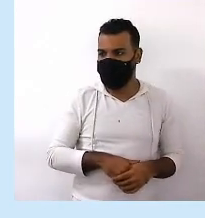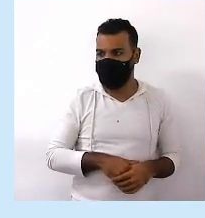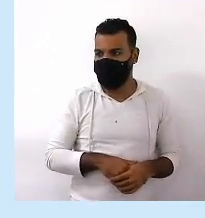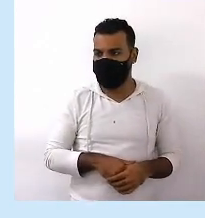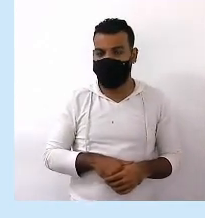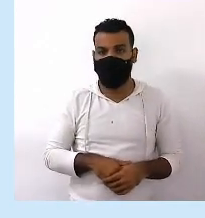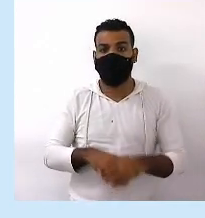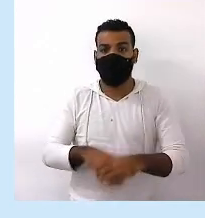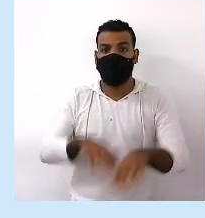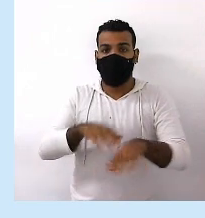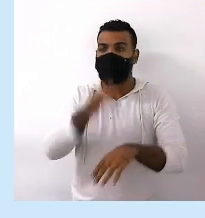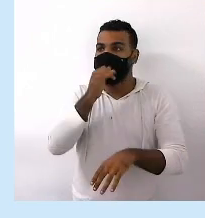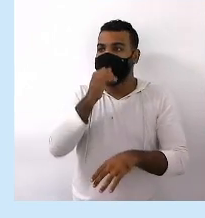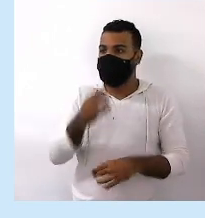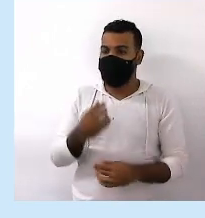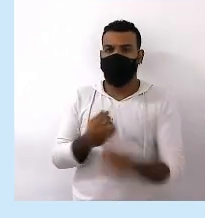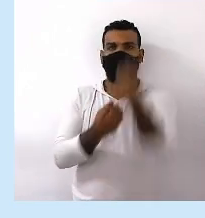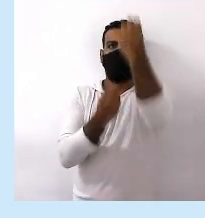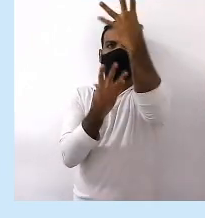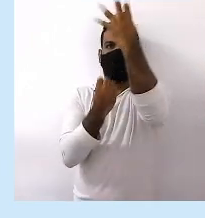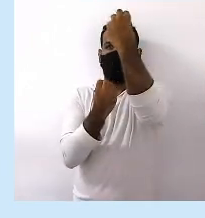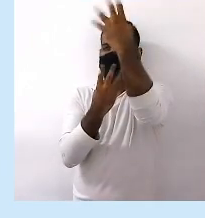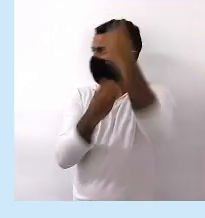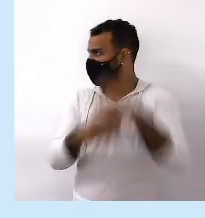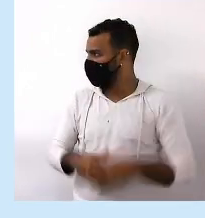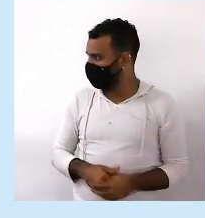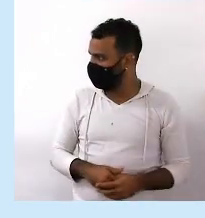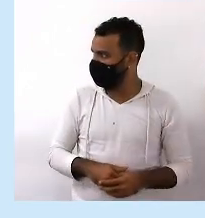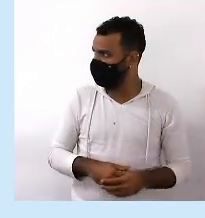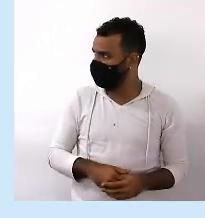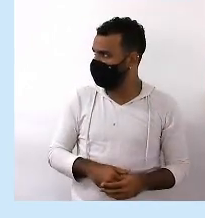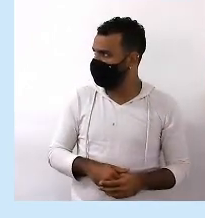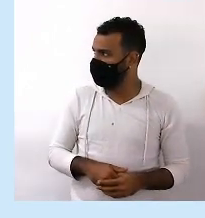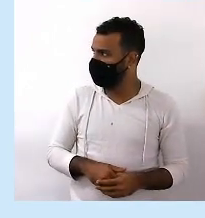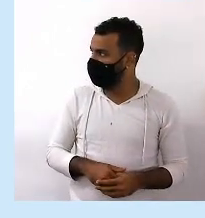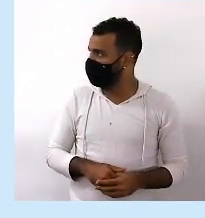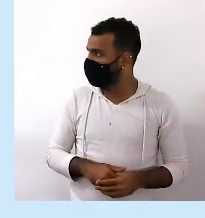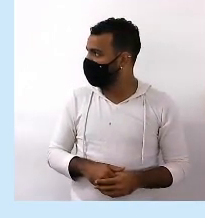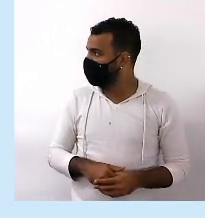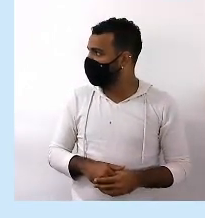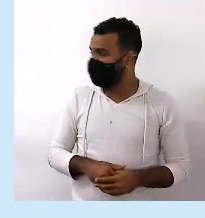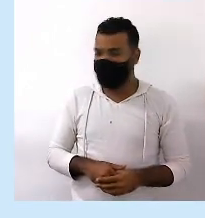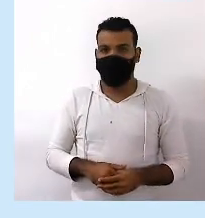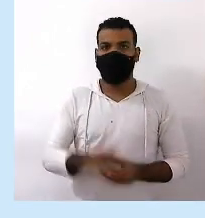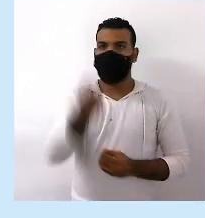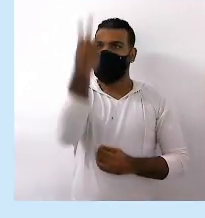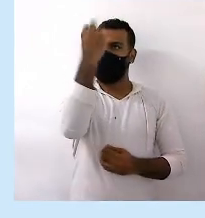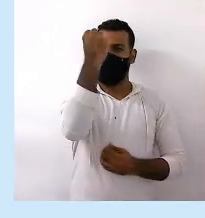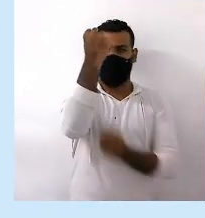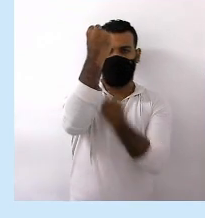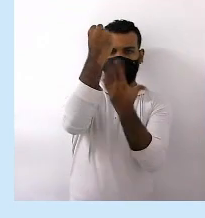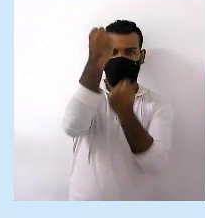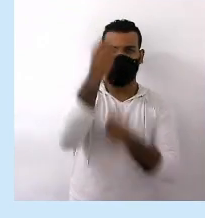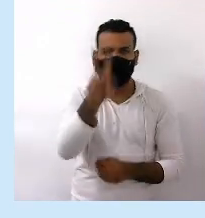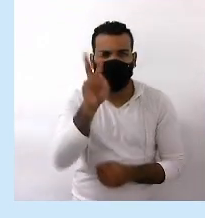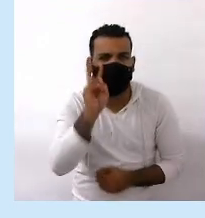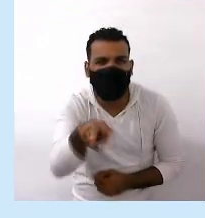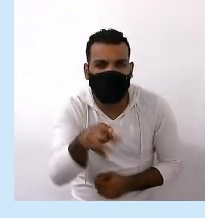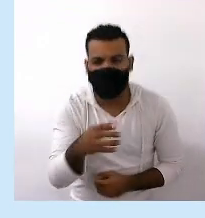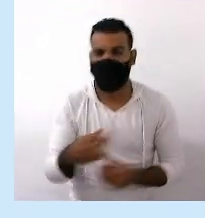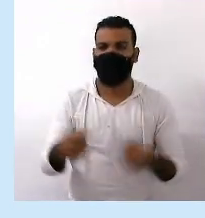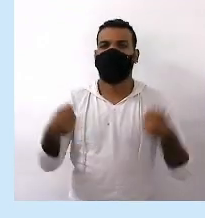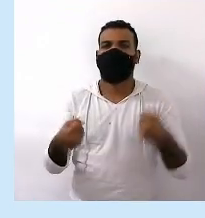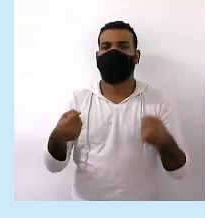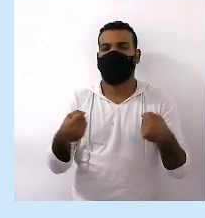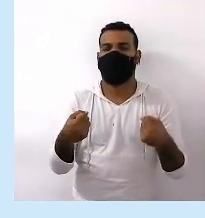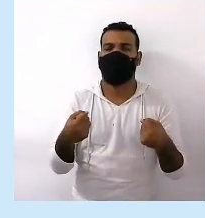semáforos Eles são desligados Quando cai energia Por exemplo, ligam Vocês percebem como os motoristas ficam